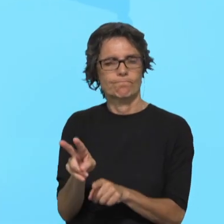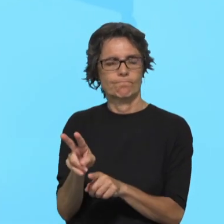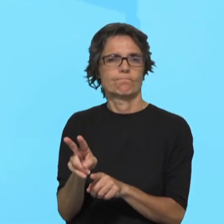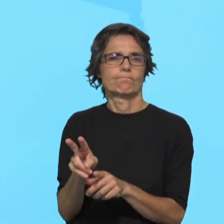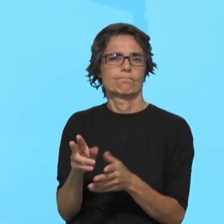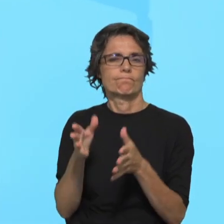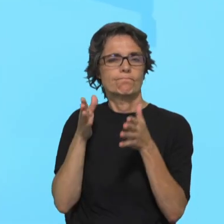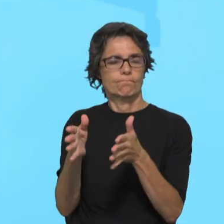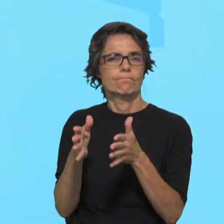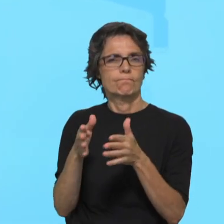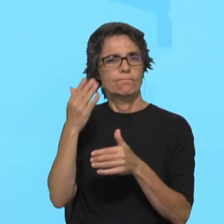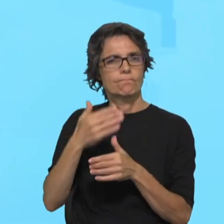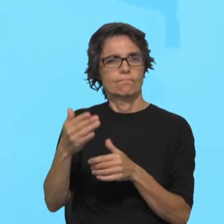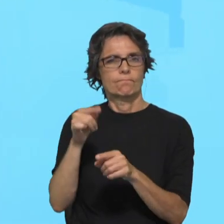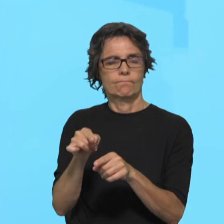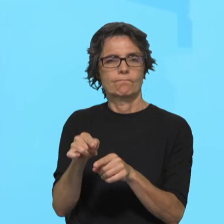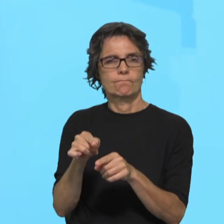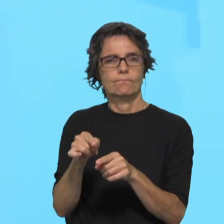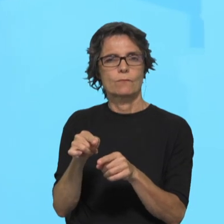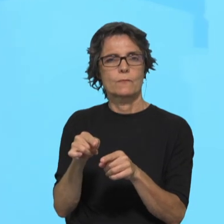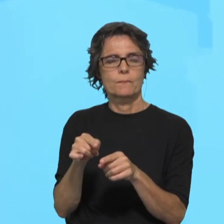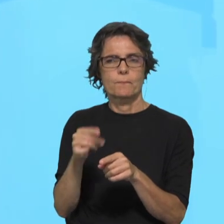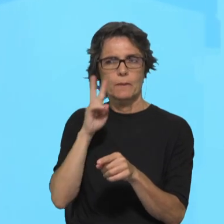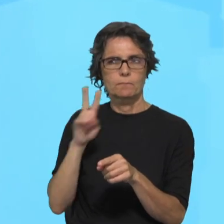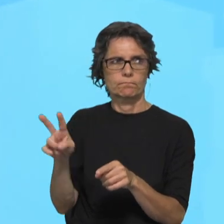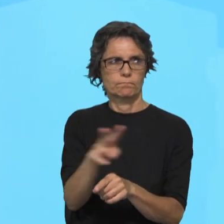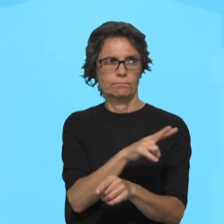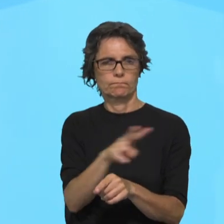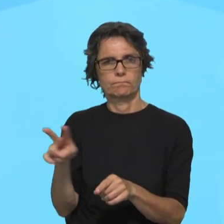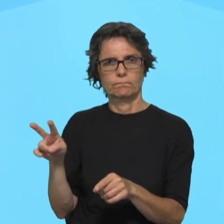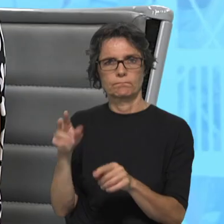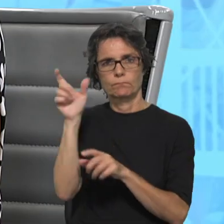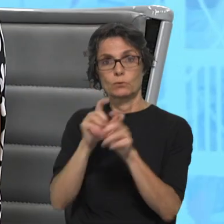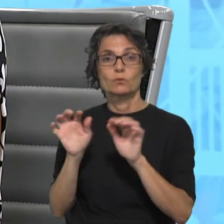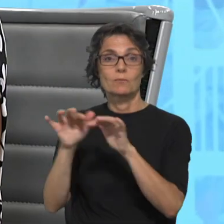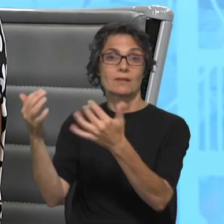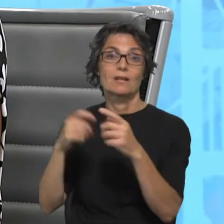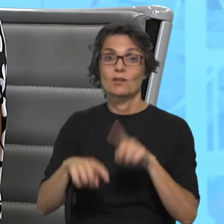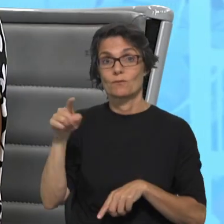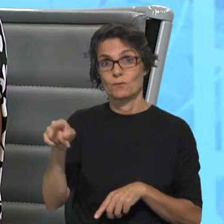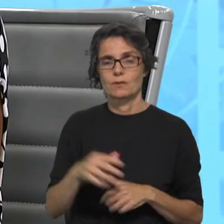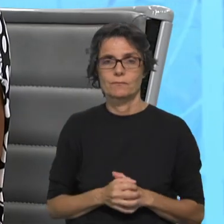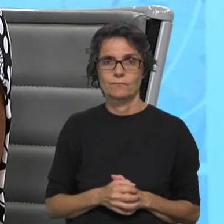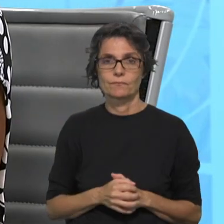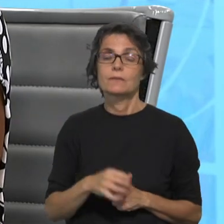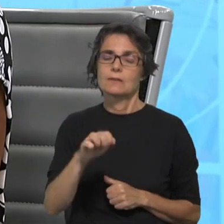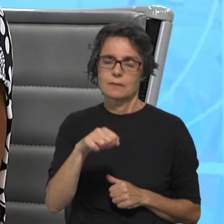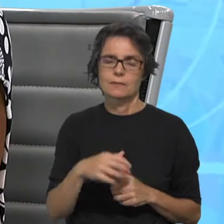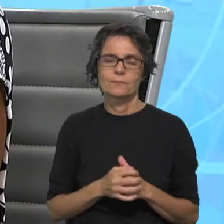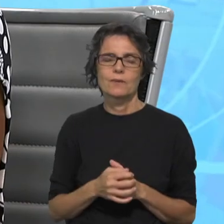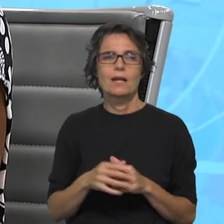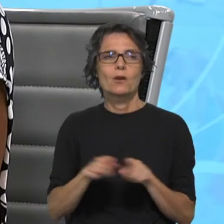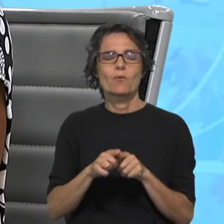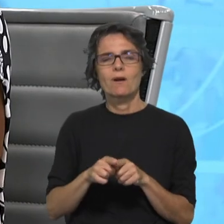dias ainda aos migrantes, aos refugiados que convivem ao nosso lado. Um convite a olhá-los como companheiros de viagem